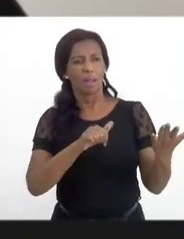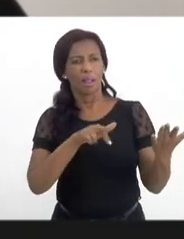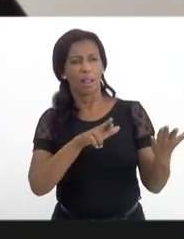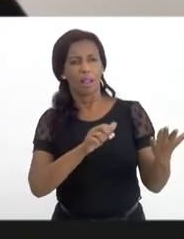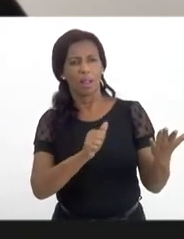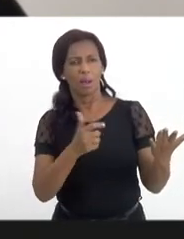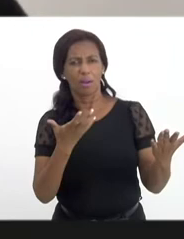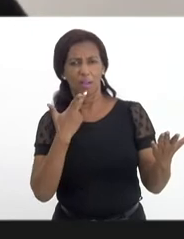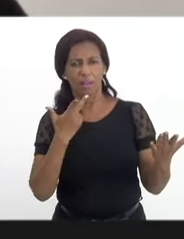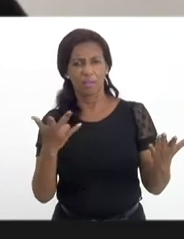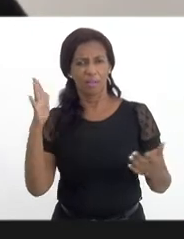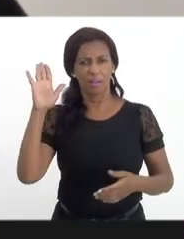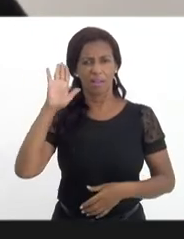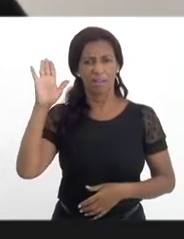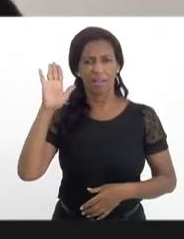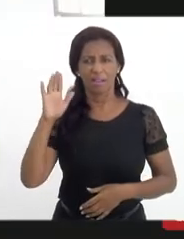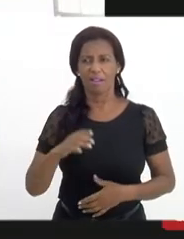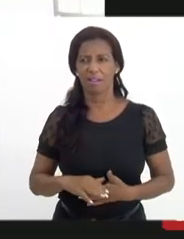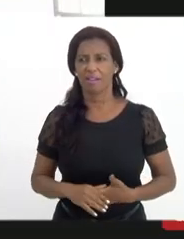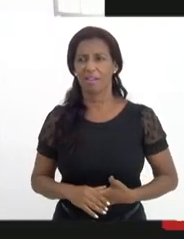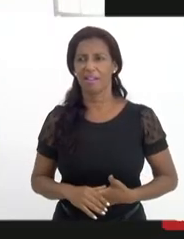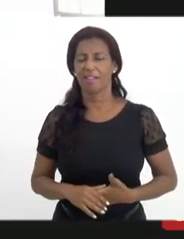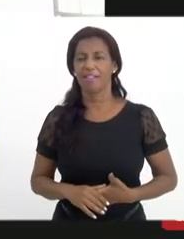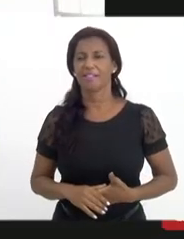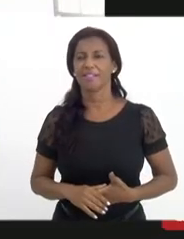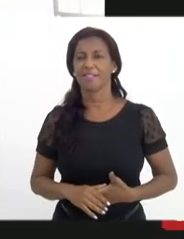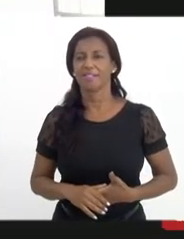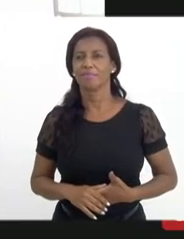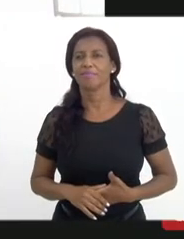a mão aqui sinalizando, aproveitando que é do município do Rio de Janeiro.